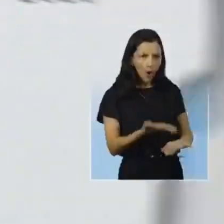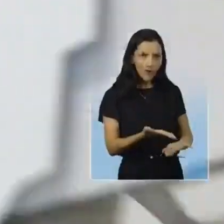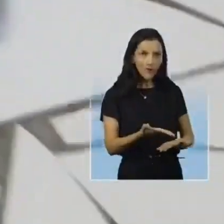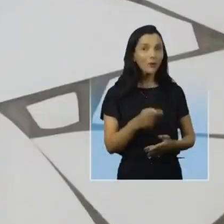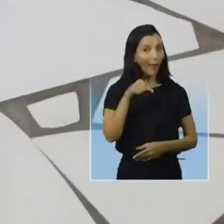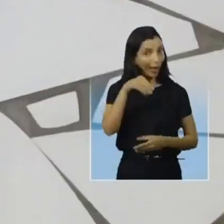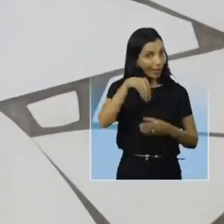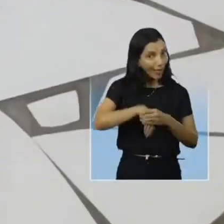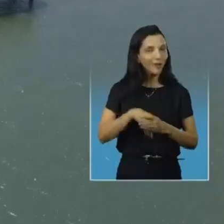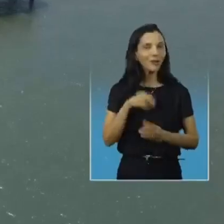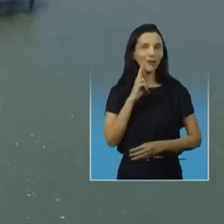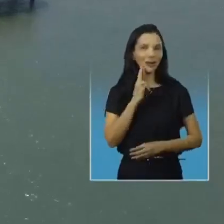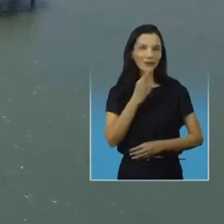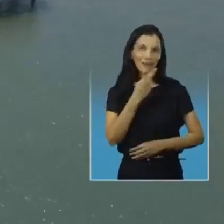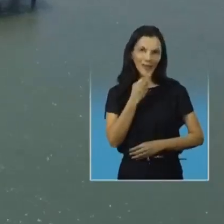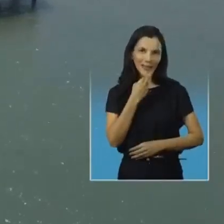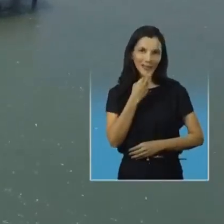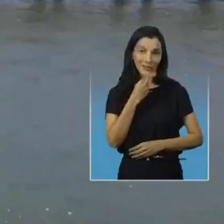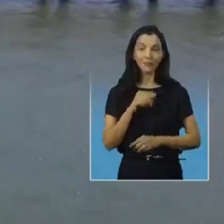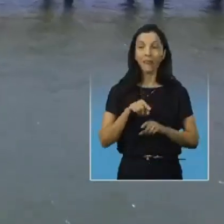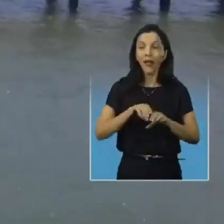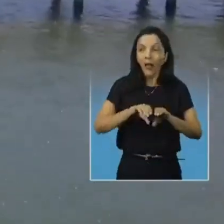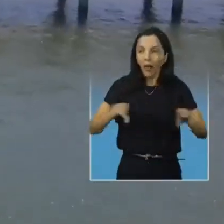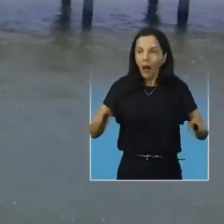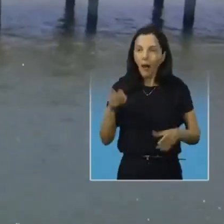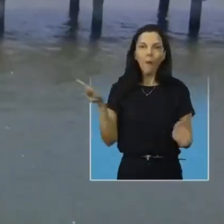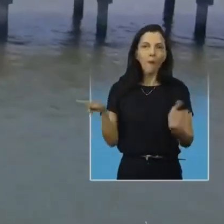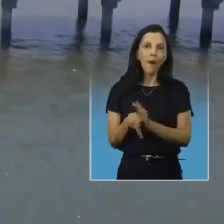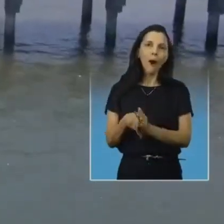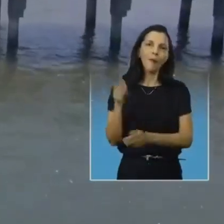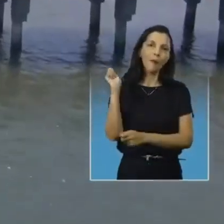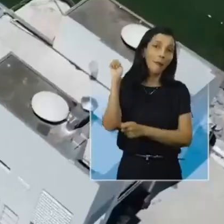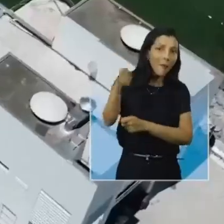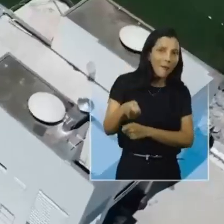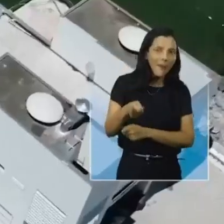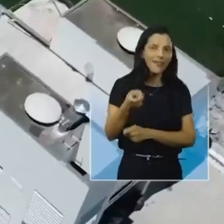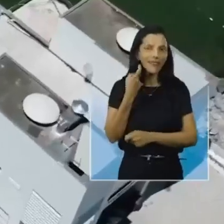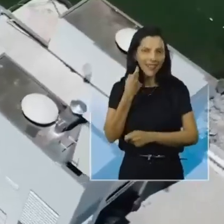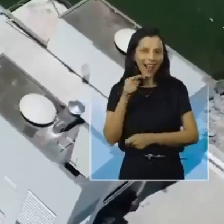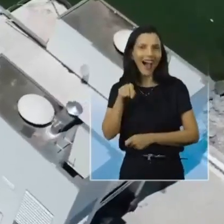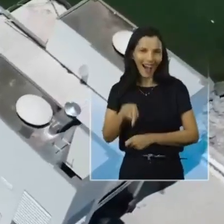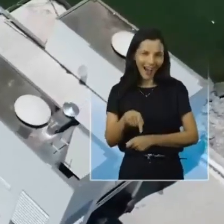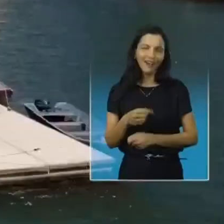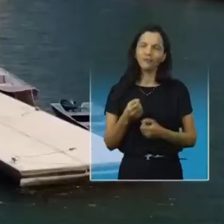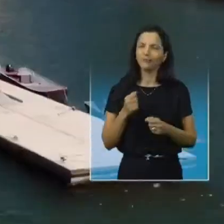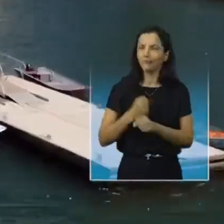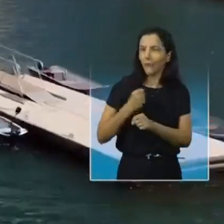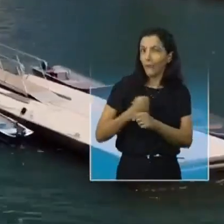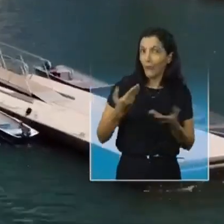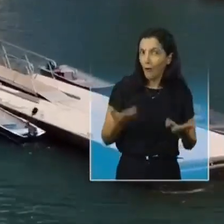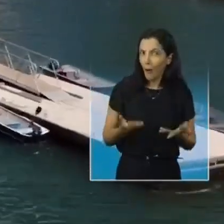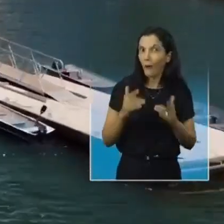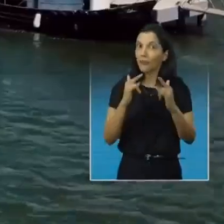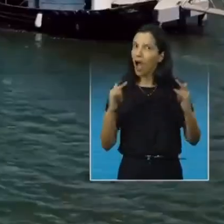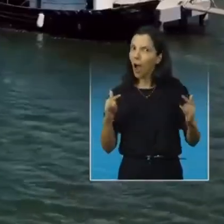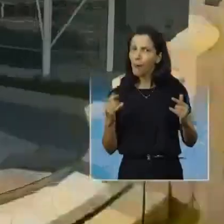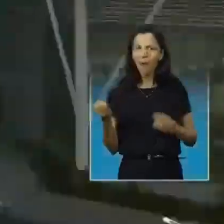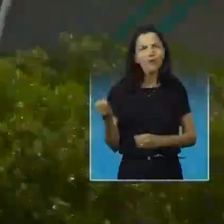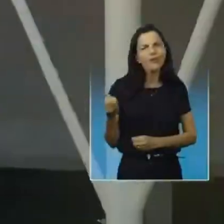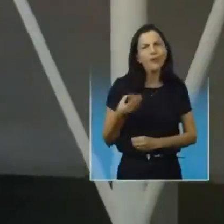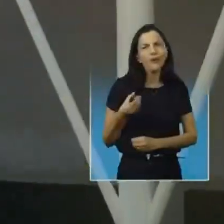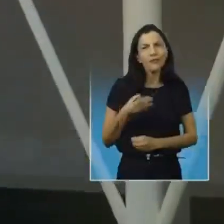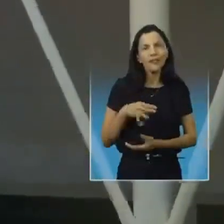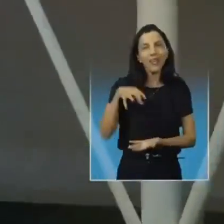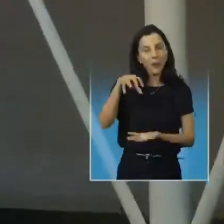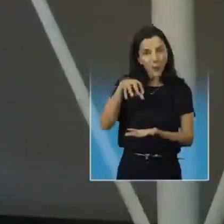e tem até restaurante. O deck do pescador foi totalmente restaurado e a ponte Edgar Perdigão ficou novinha em folha.